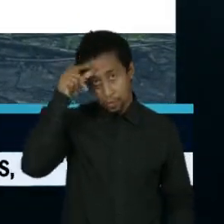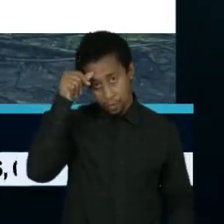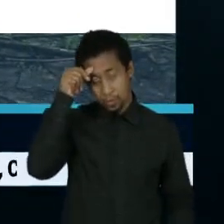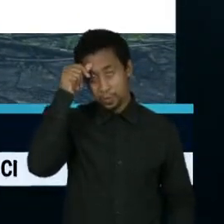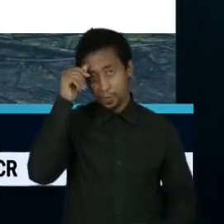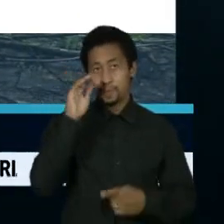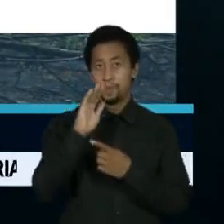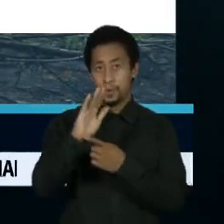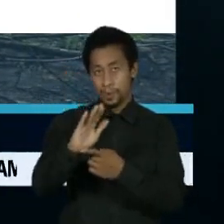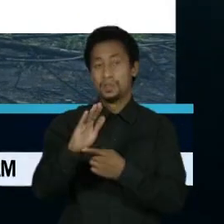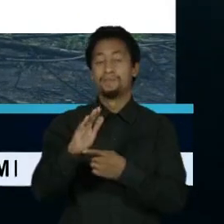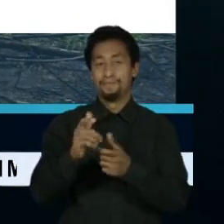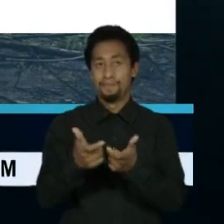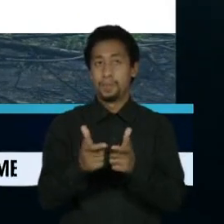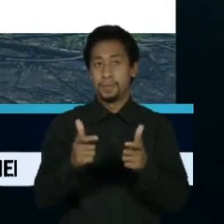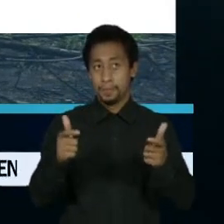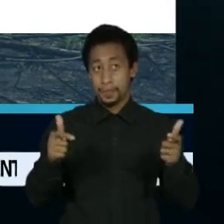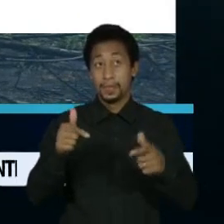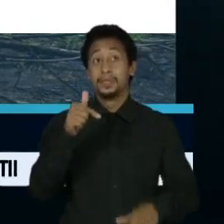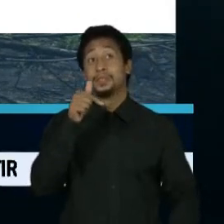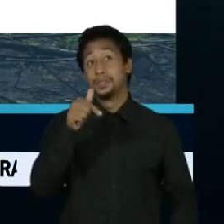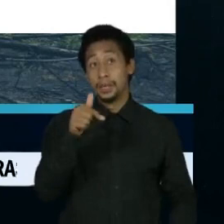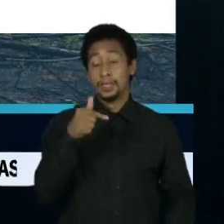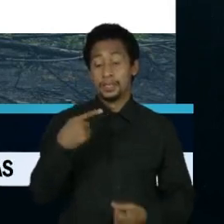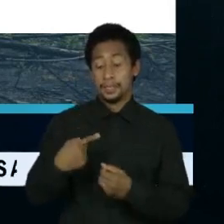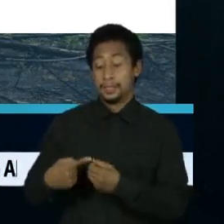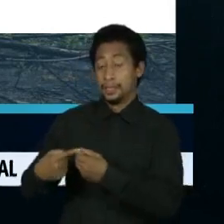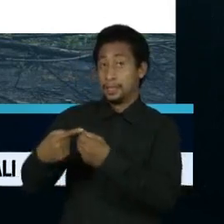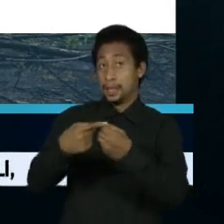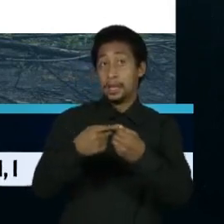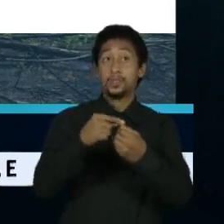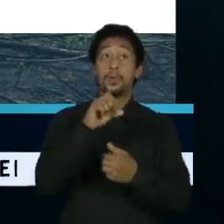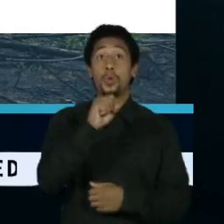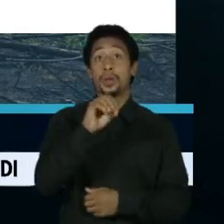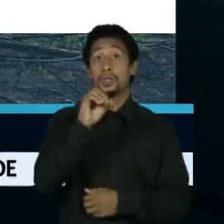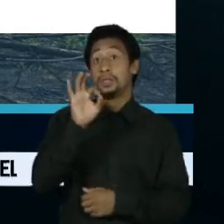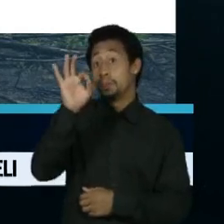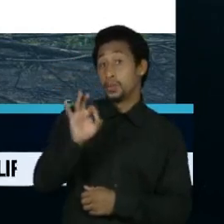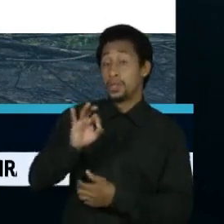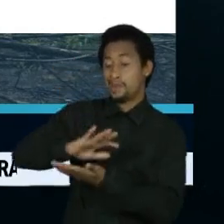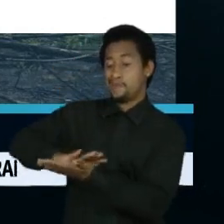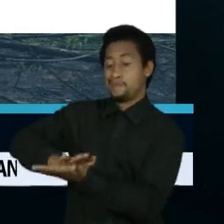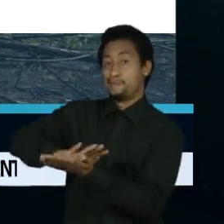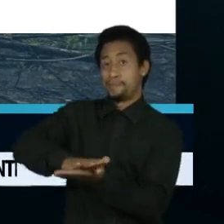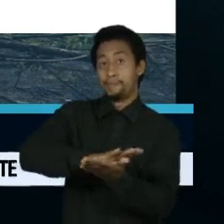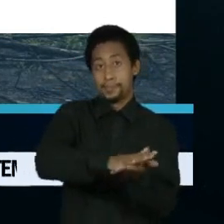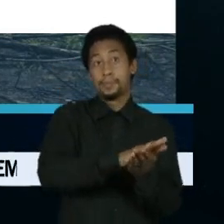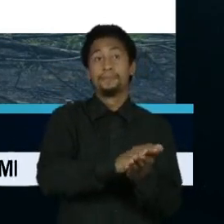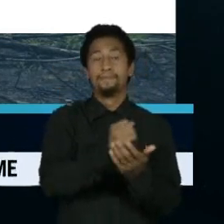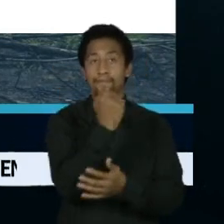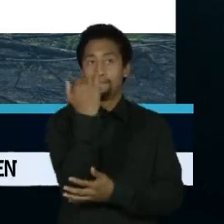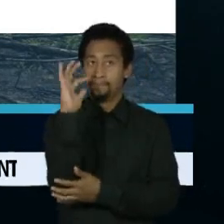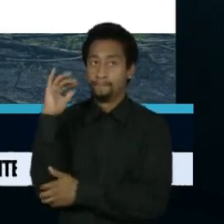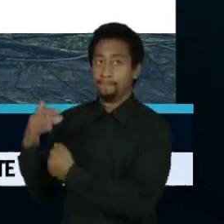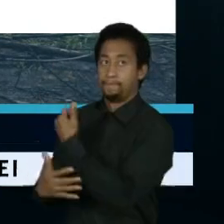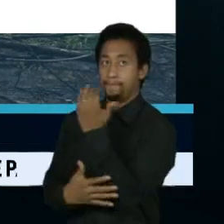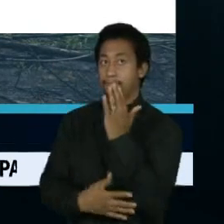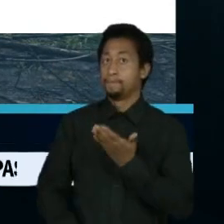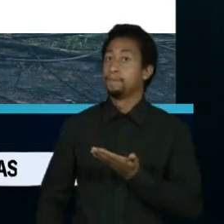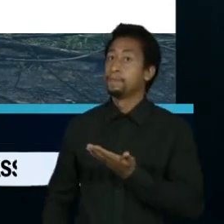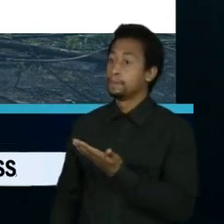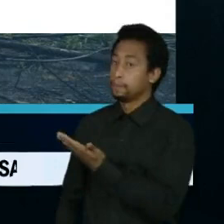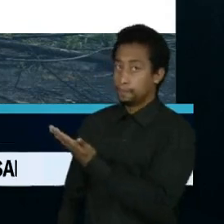Sete municípios representam mais de 80% de todo o terreno desmatado no estado. Humaitá, Lábrea,